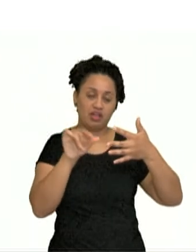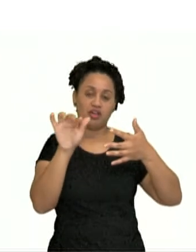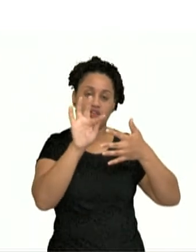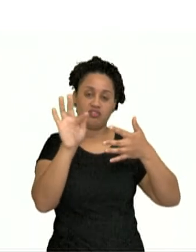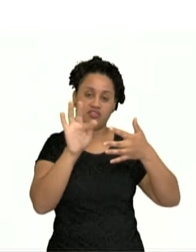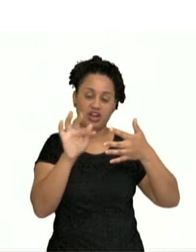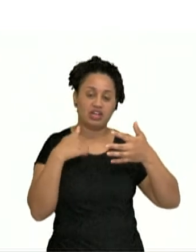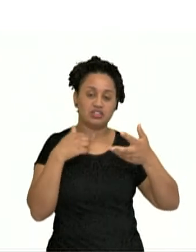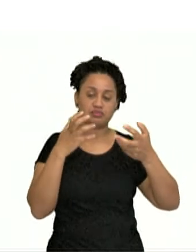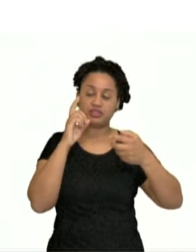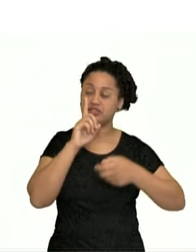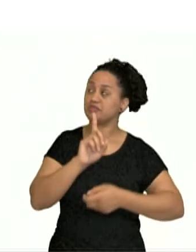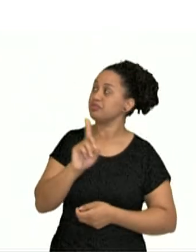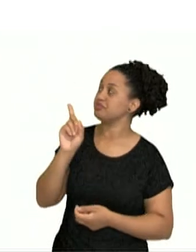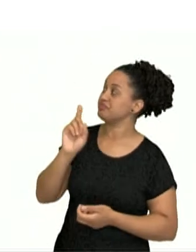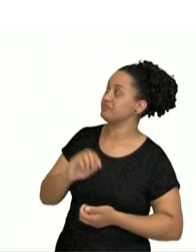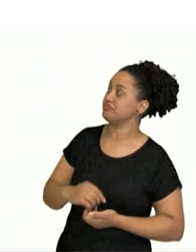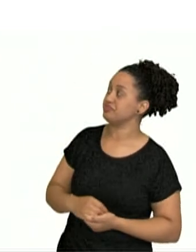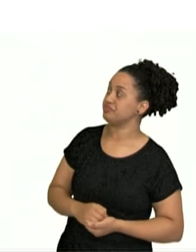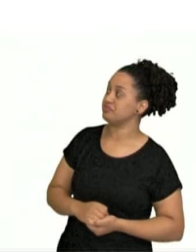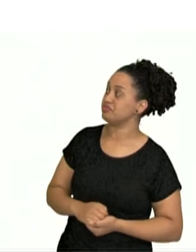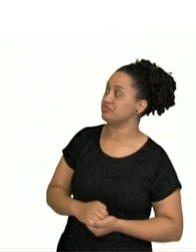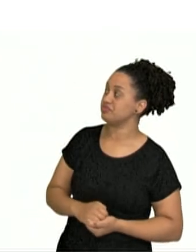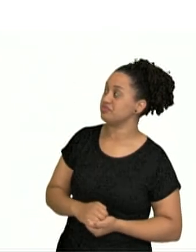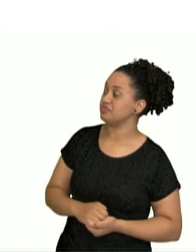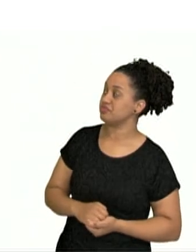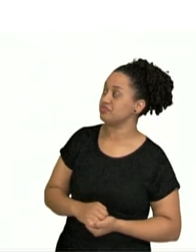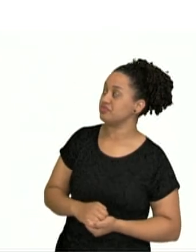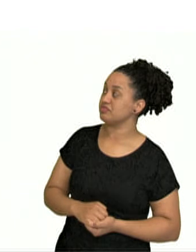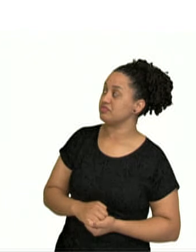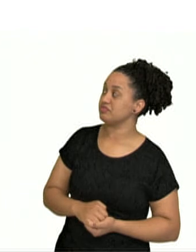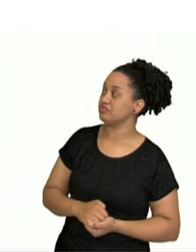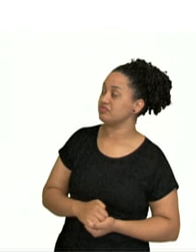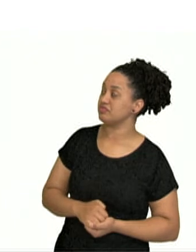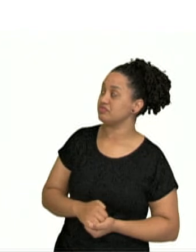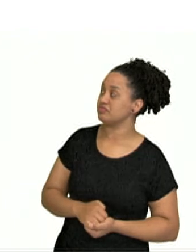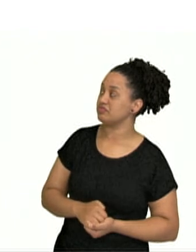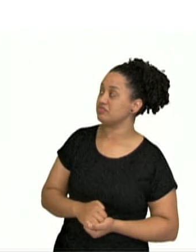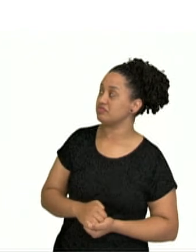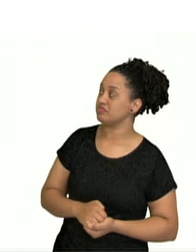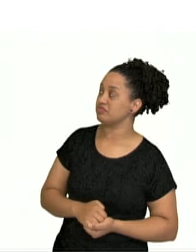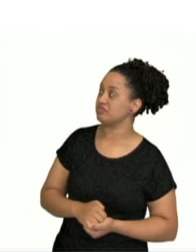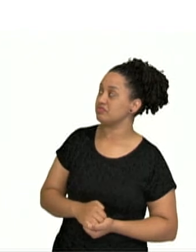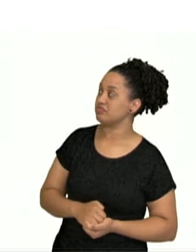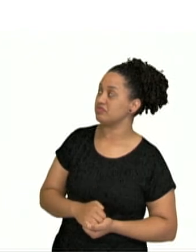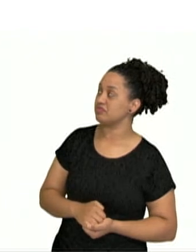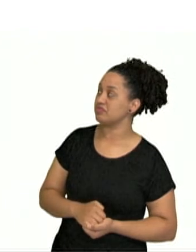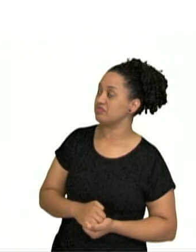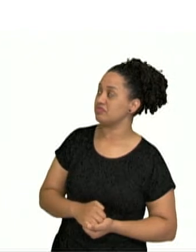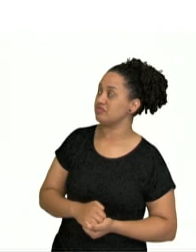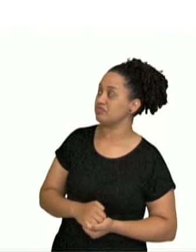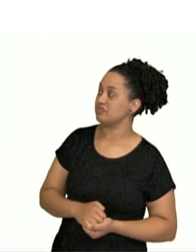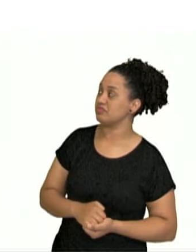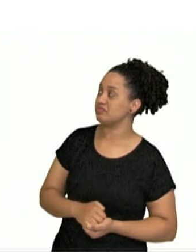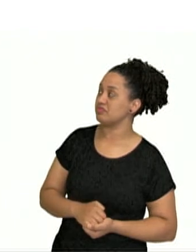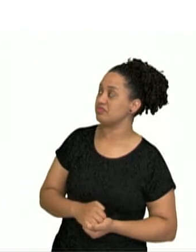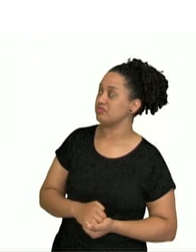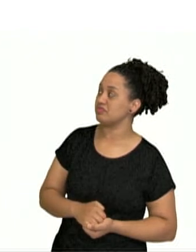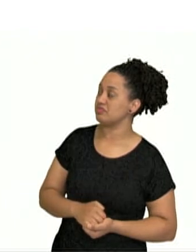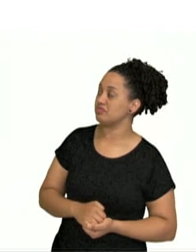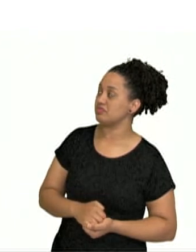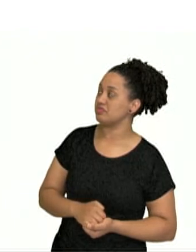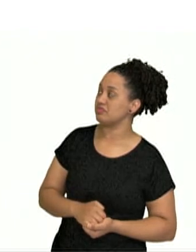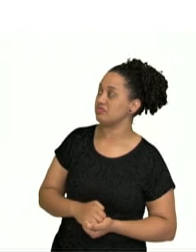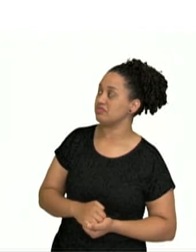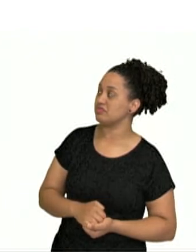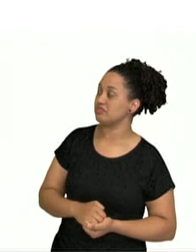legou retraçada. LAS professoras de espanhol legaram retraçadas. A professora, as professoras.